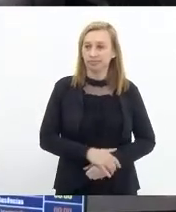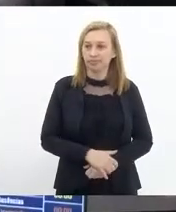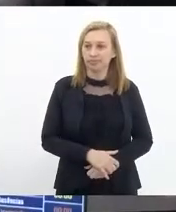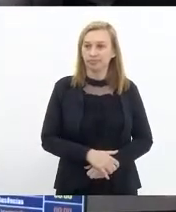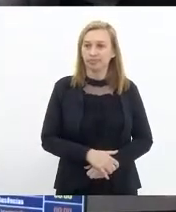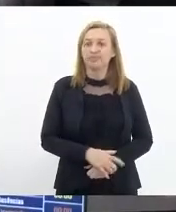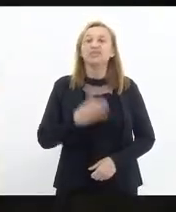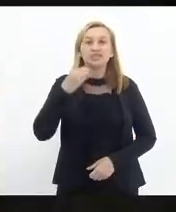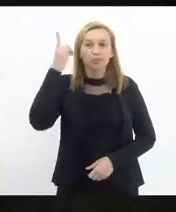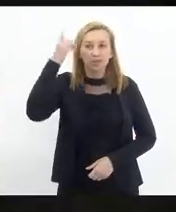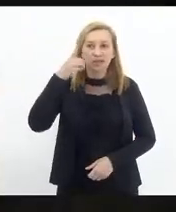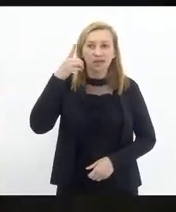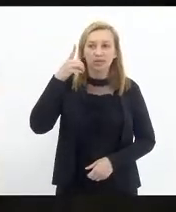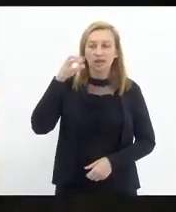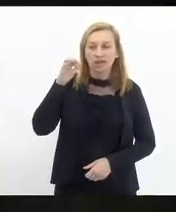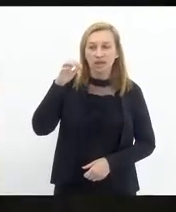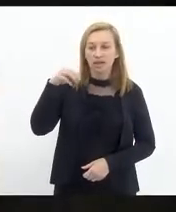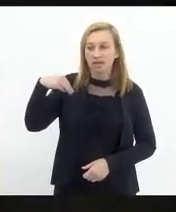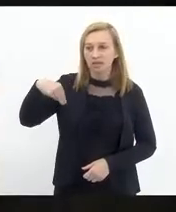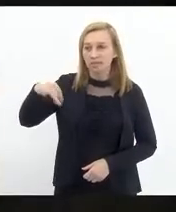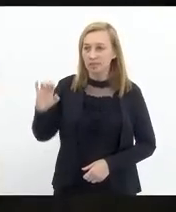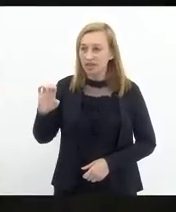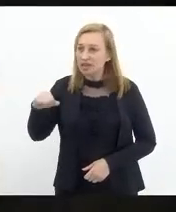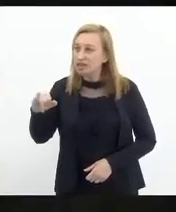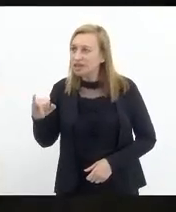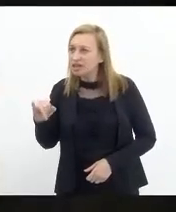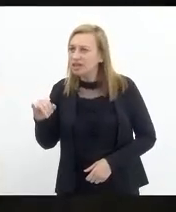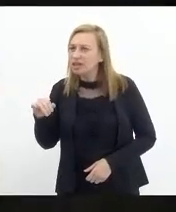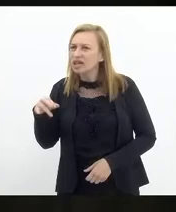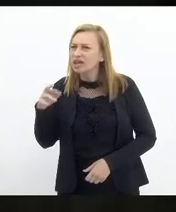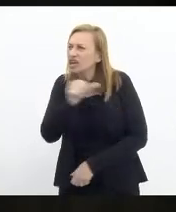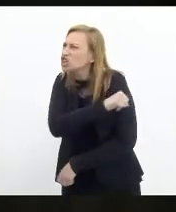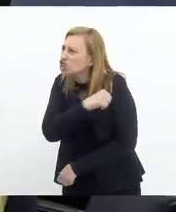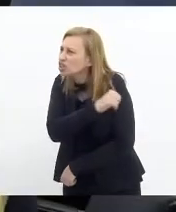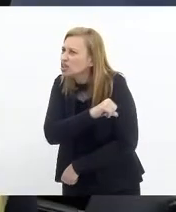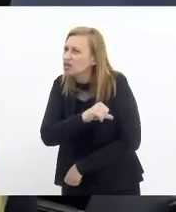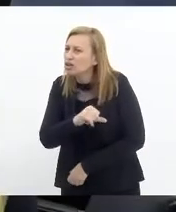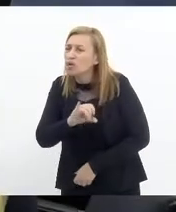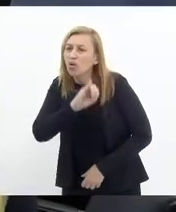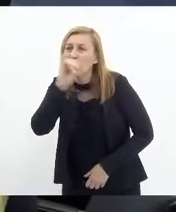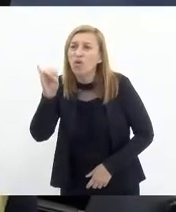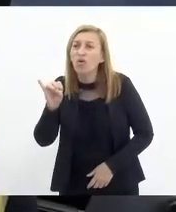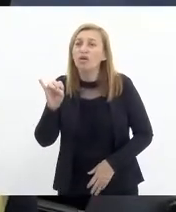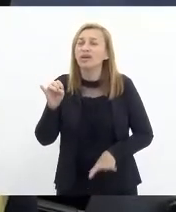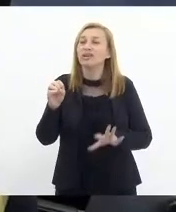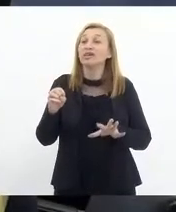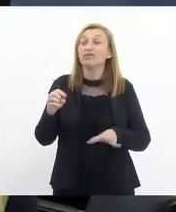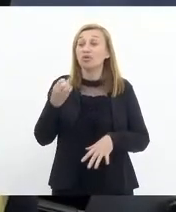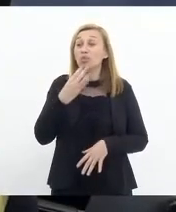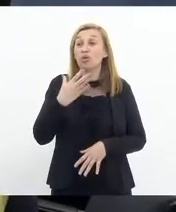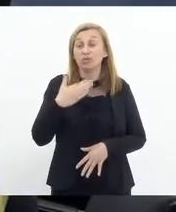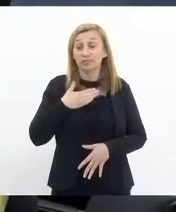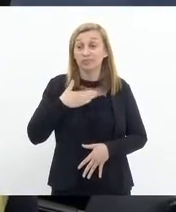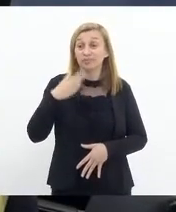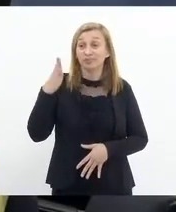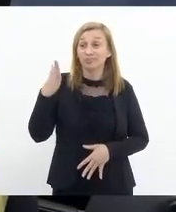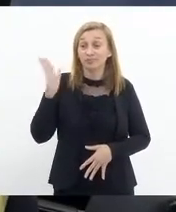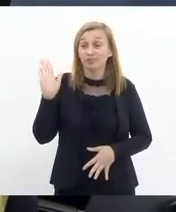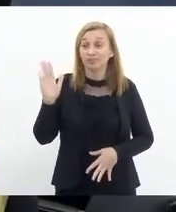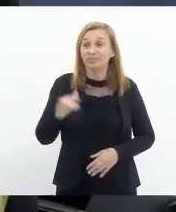Deputado Carlos. Deputada Rejane. Oba, beleza. Agora ficou bom. Então sou eu. Ok.